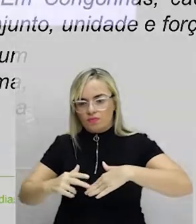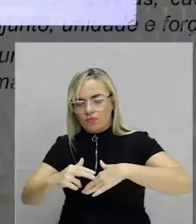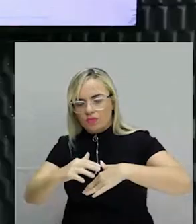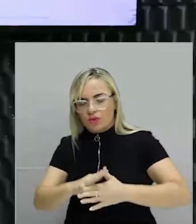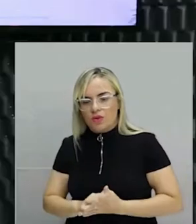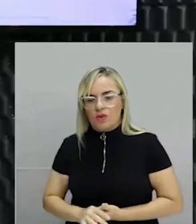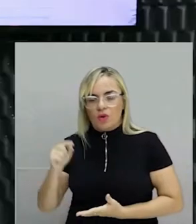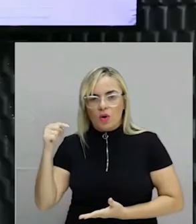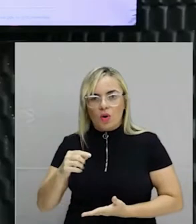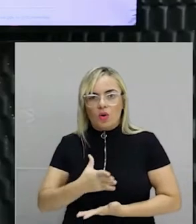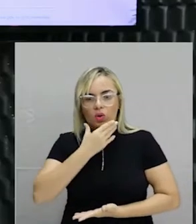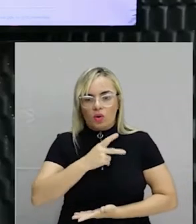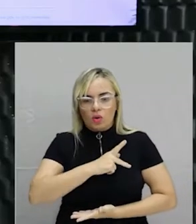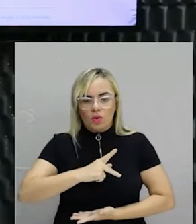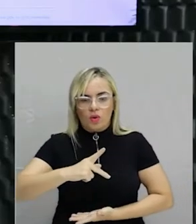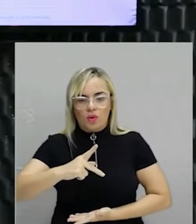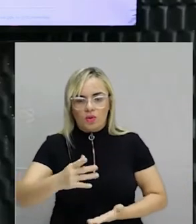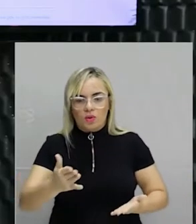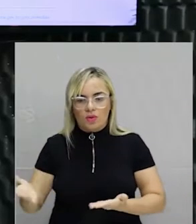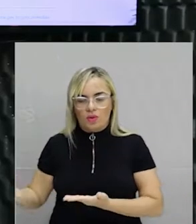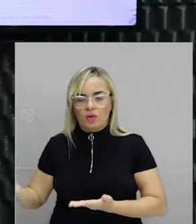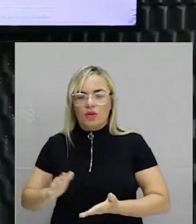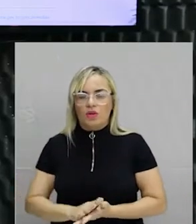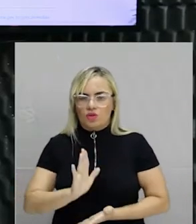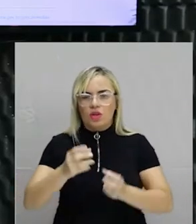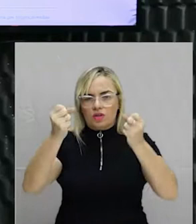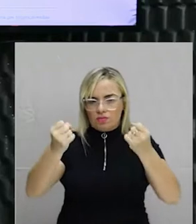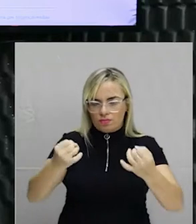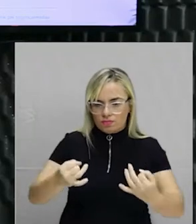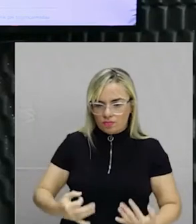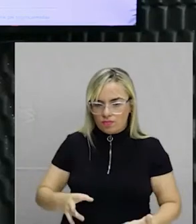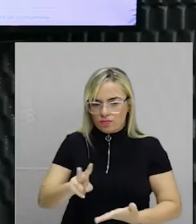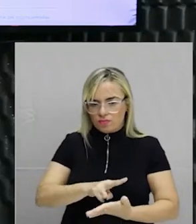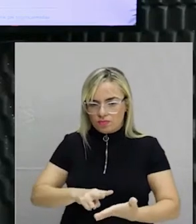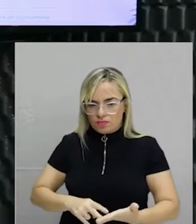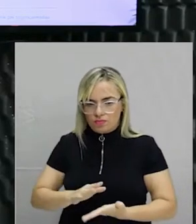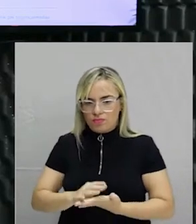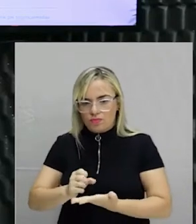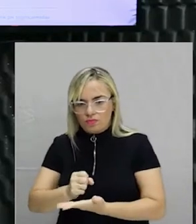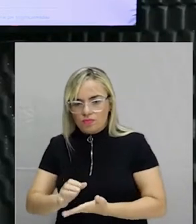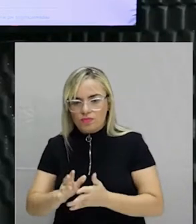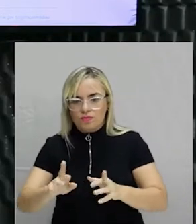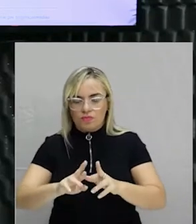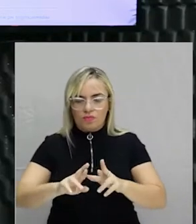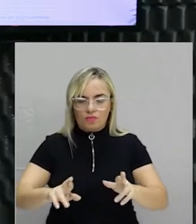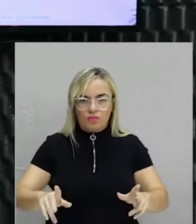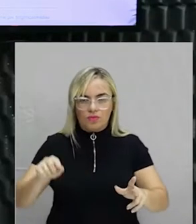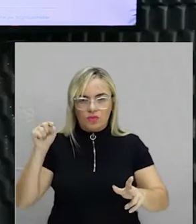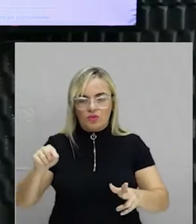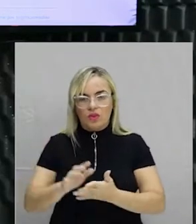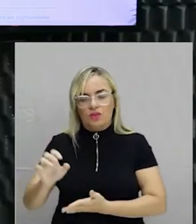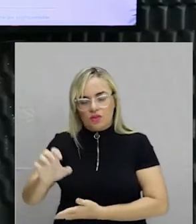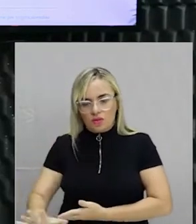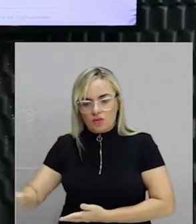como se fossem os profetas dispostos no mesmo plano. Já explico. Aí está uma fundamental diferença em relação aos protótipos